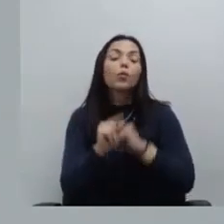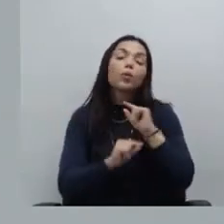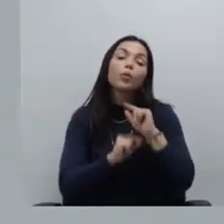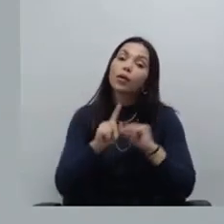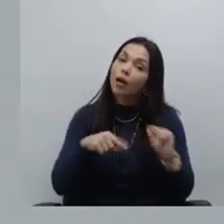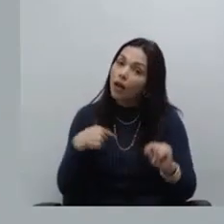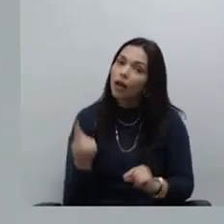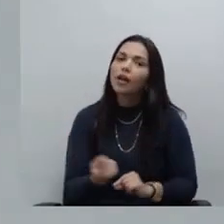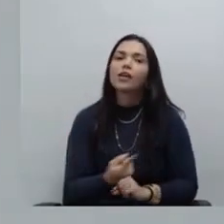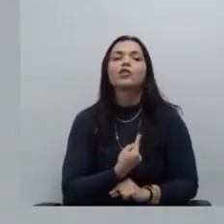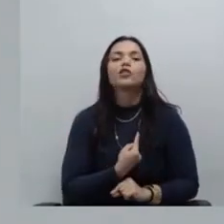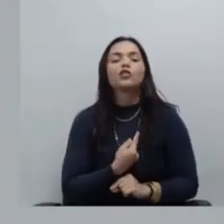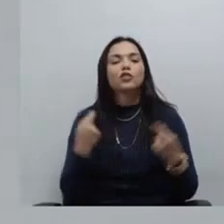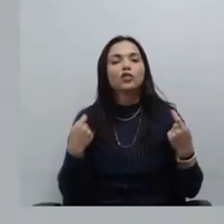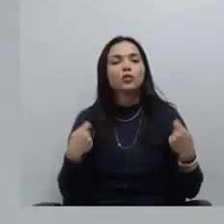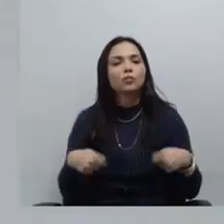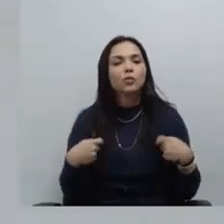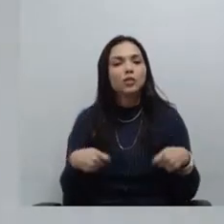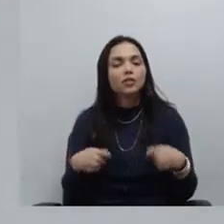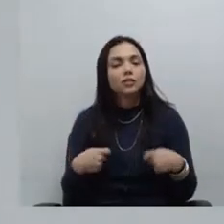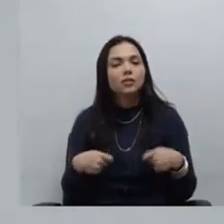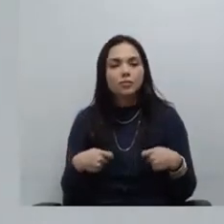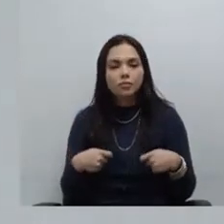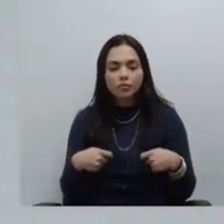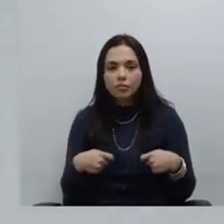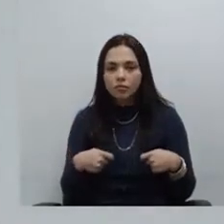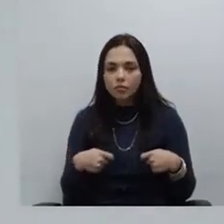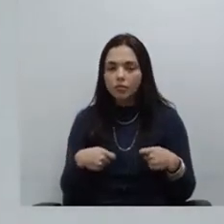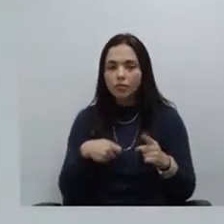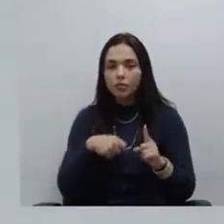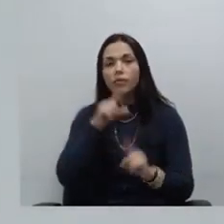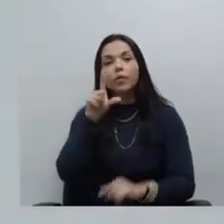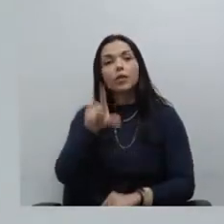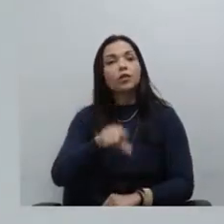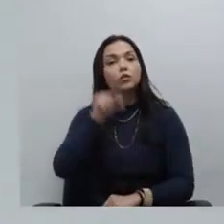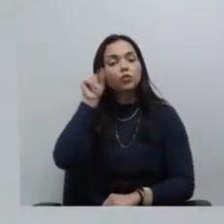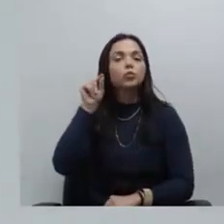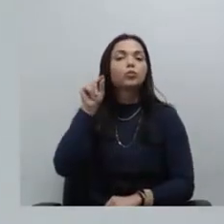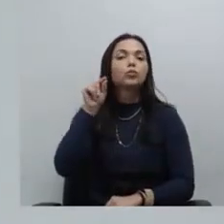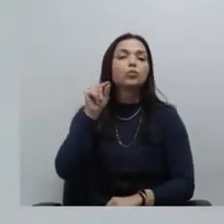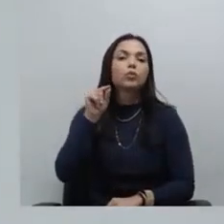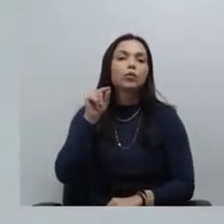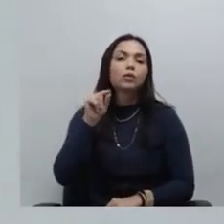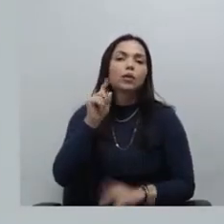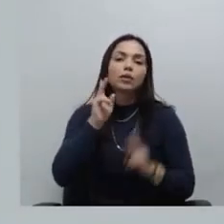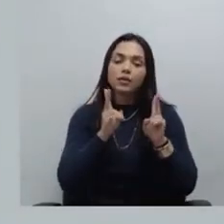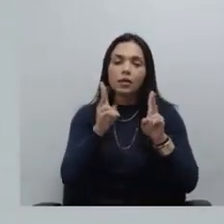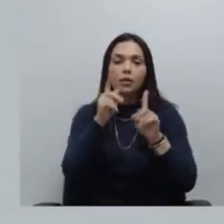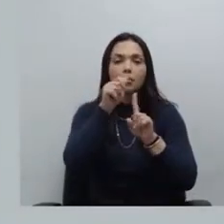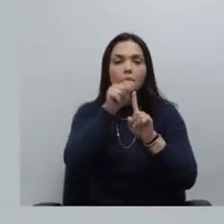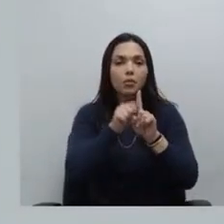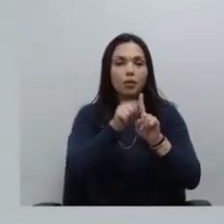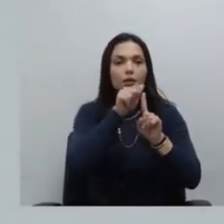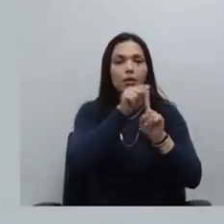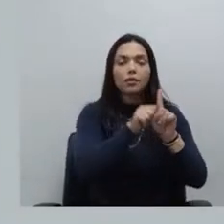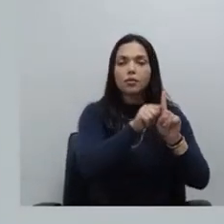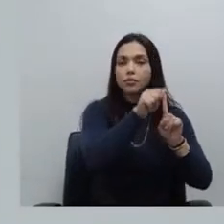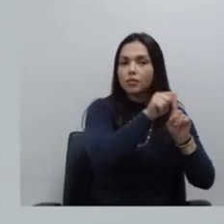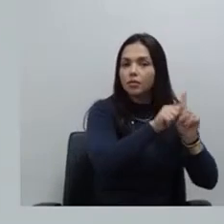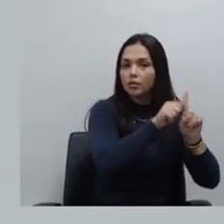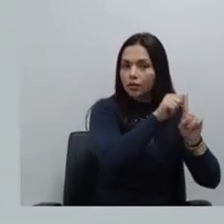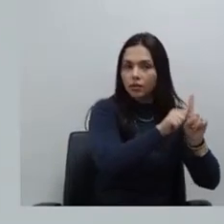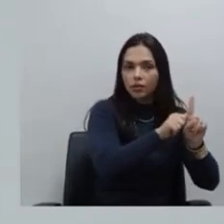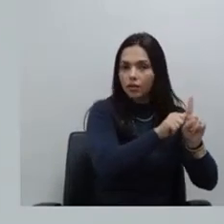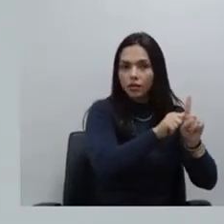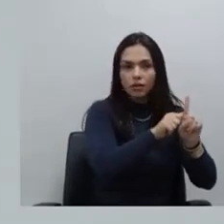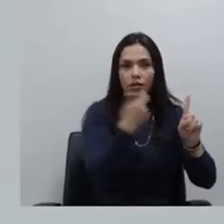nós temos um óbice prescricional que a cada mês em que não